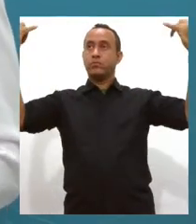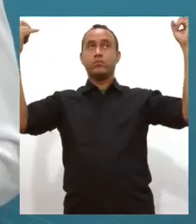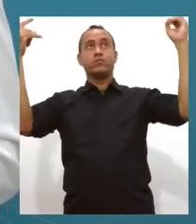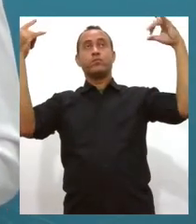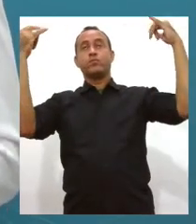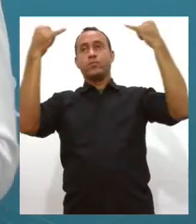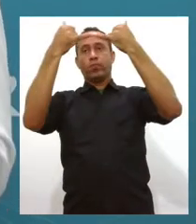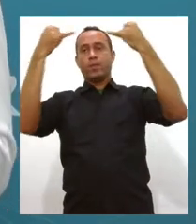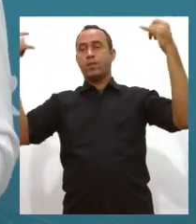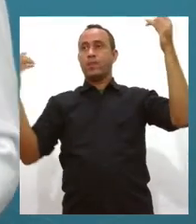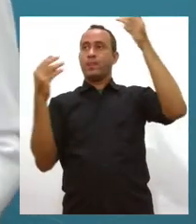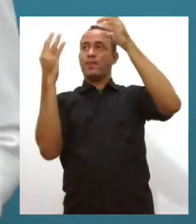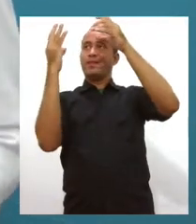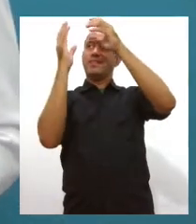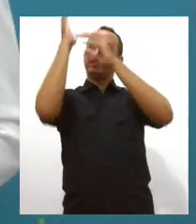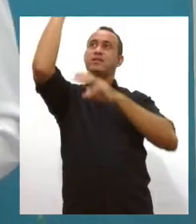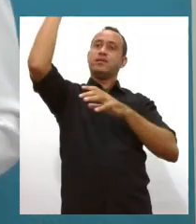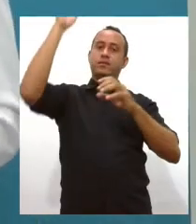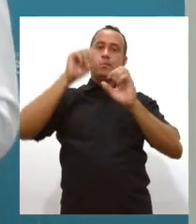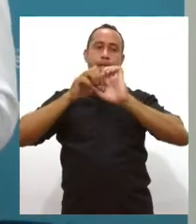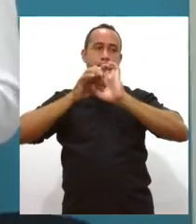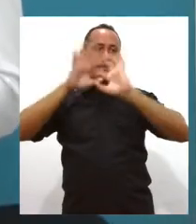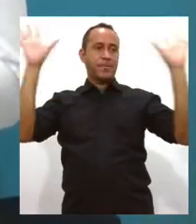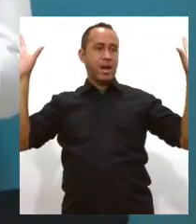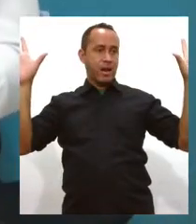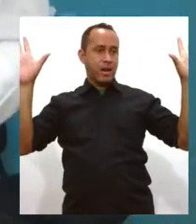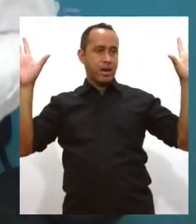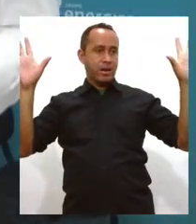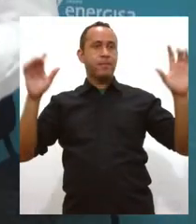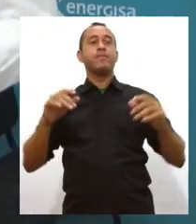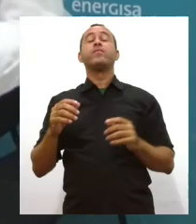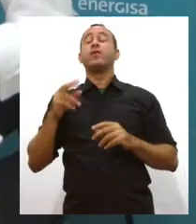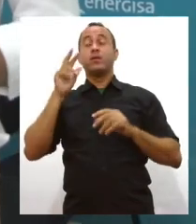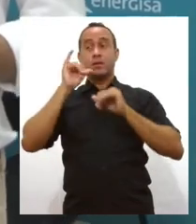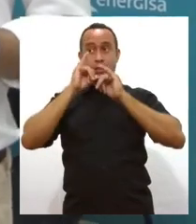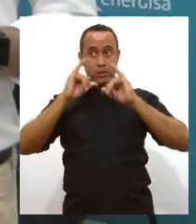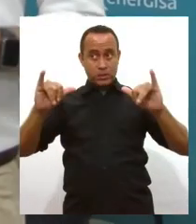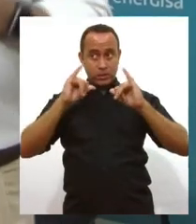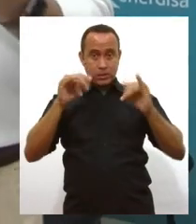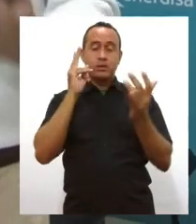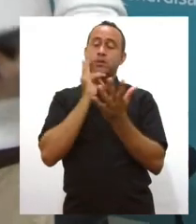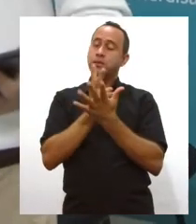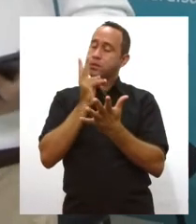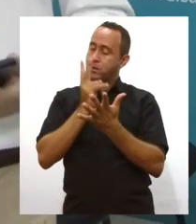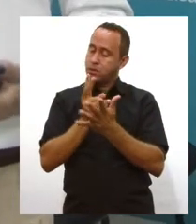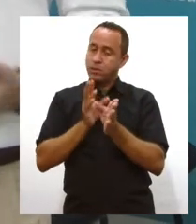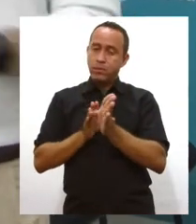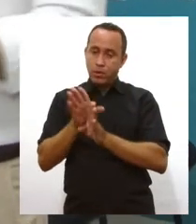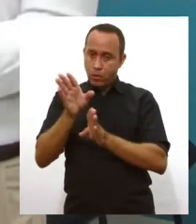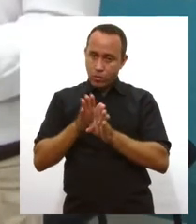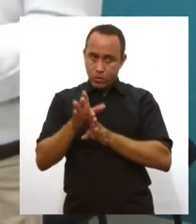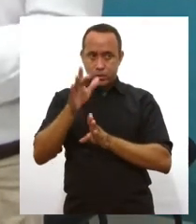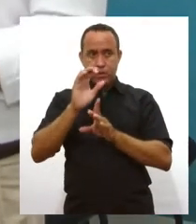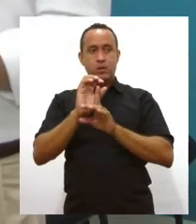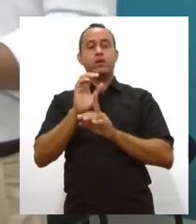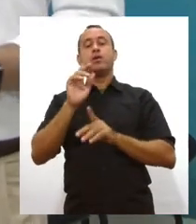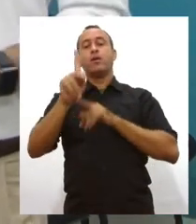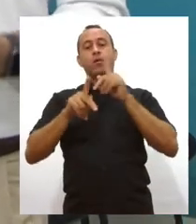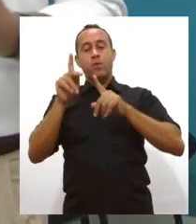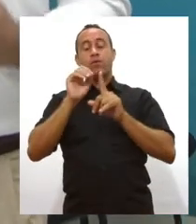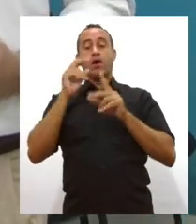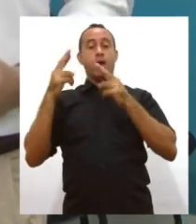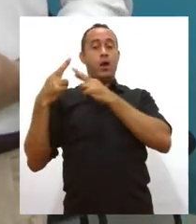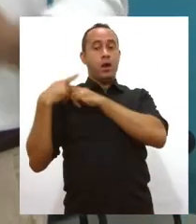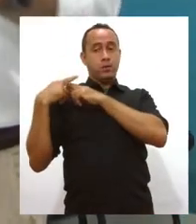elétrica. E isso é um risco também muito grande. E a gente sempre reforça, né, gosta de orientar a população. A responsabilidade.